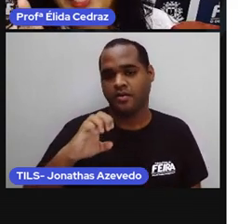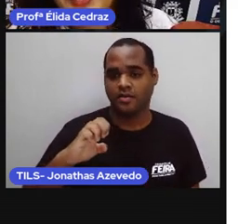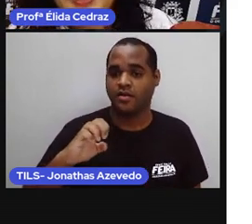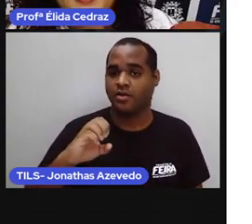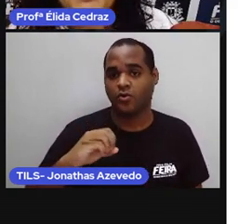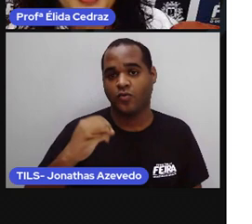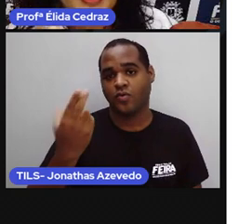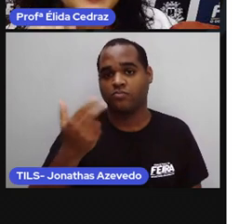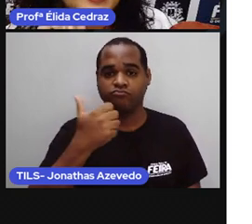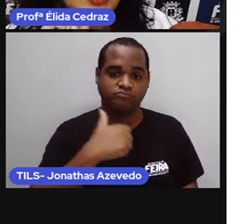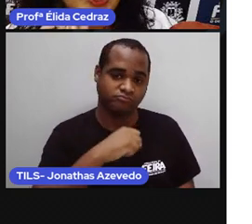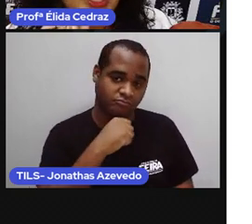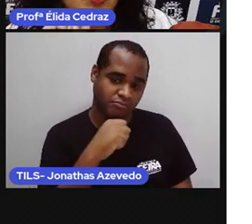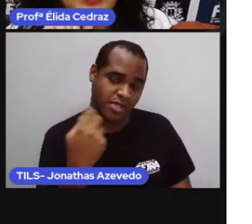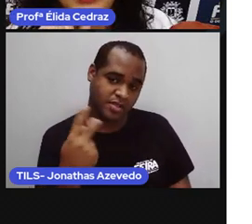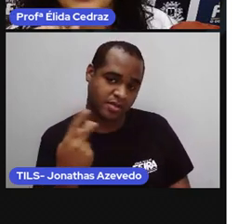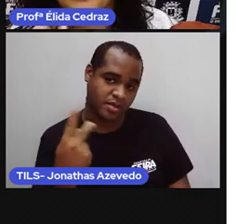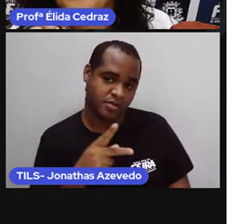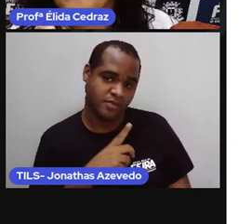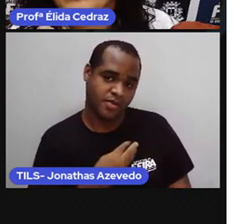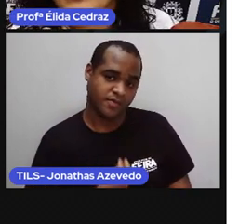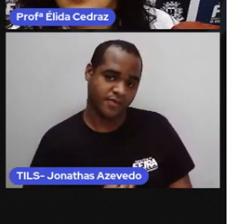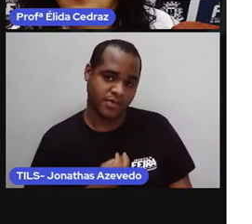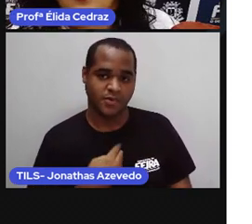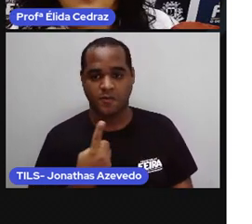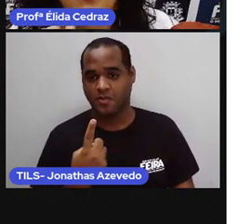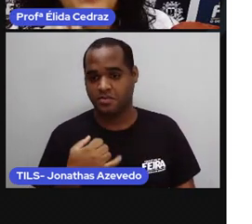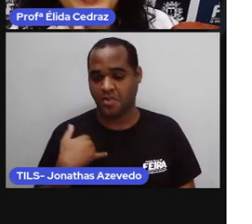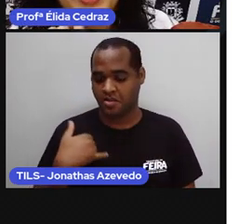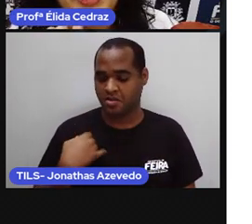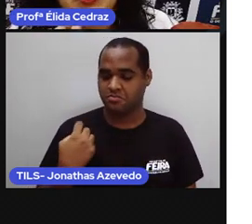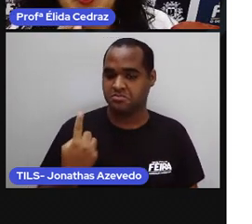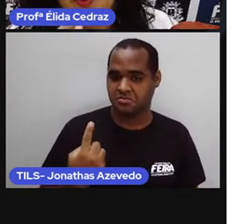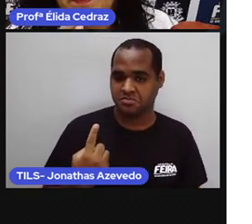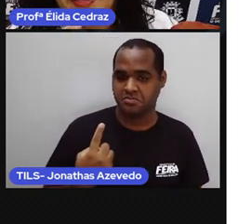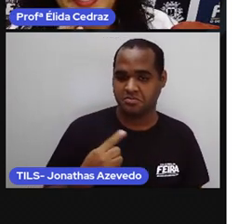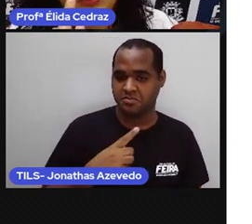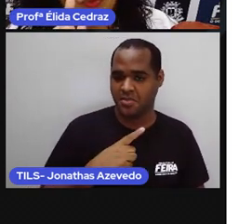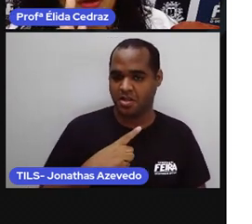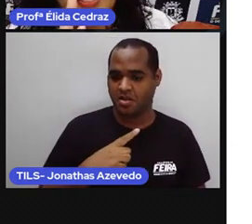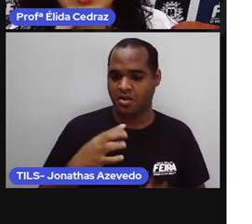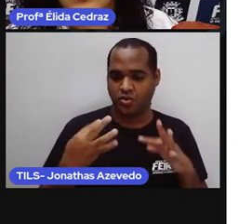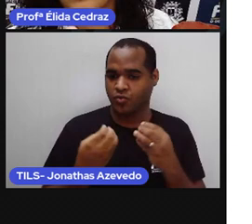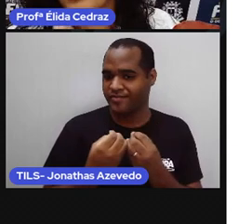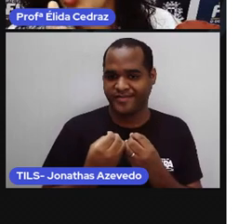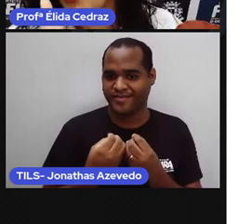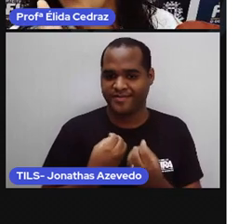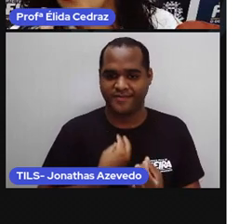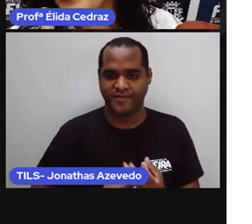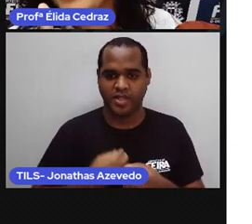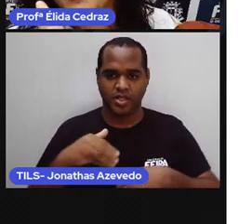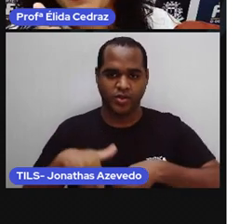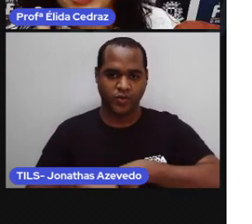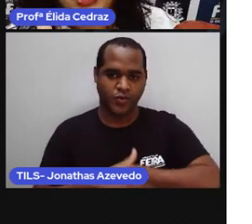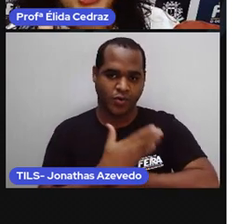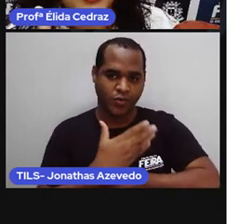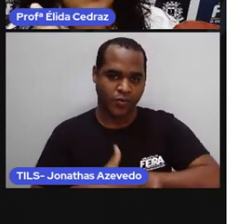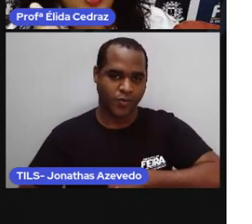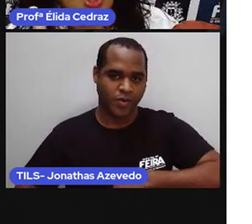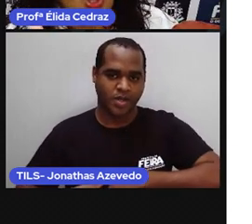a mãe de Clarice, porque Clarice só tem um aninho, colocou o endereço completo. Olha só. Rua